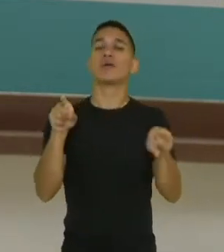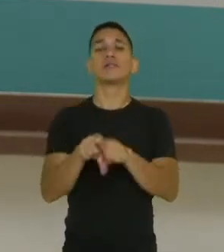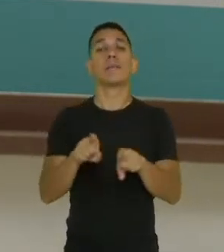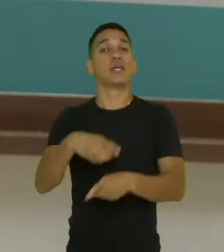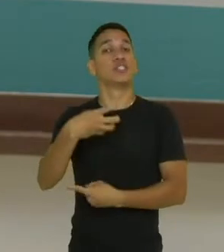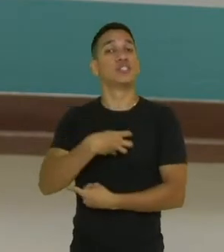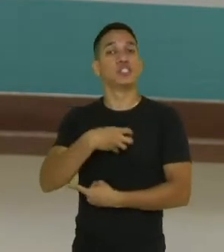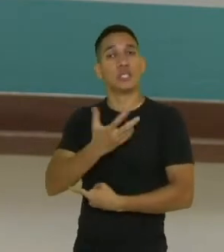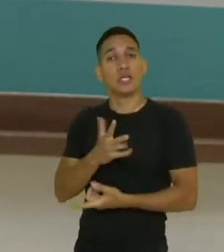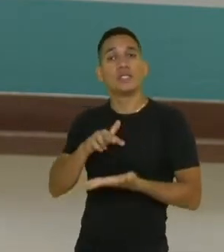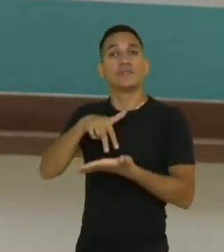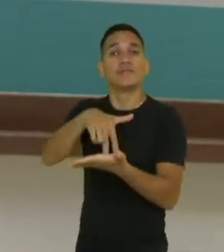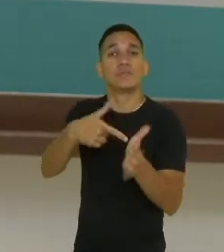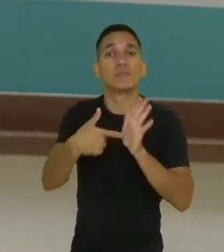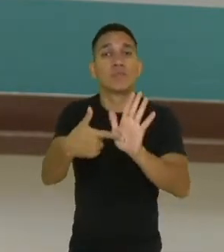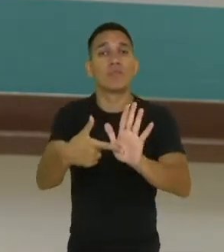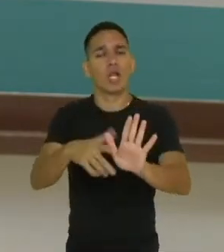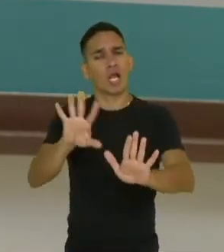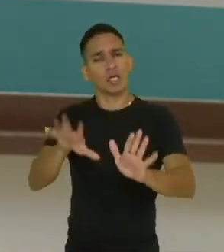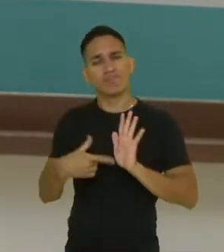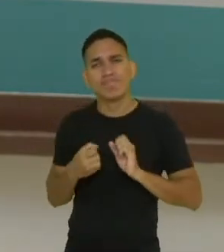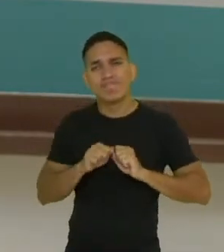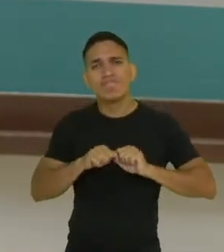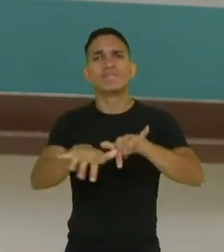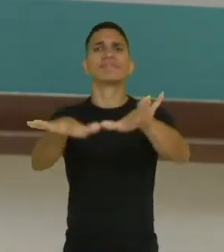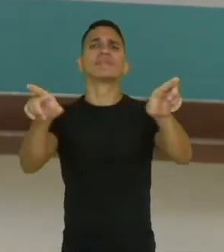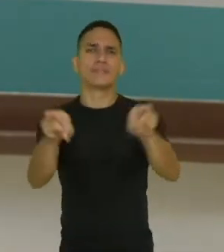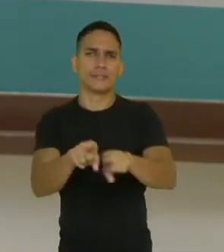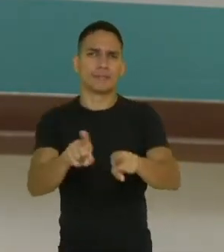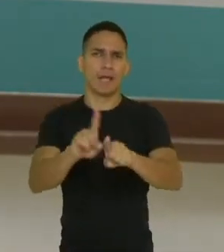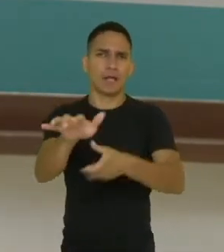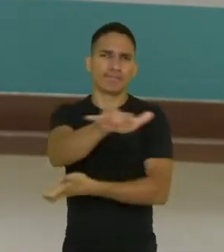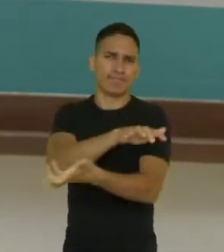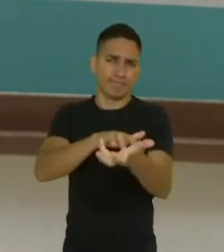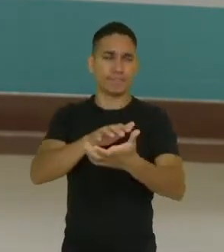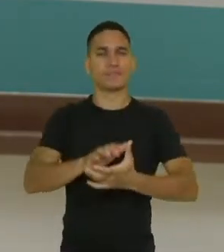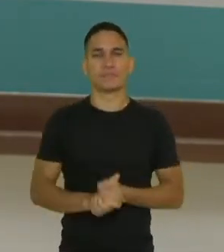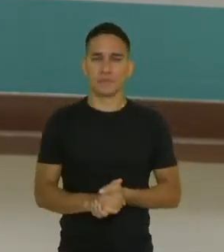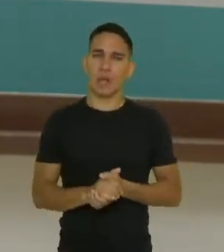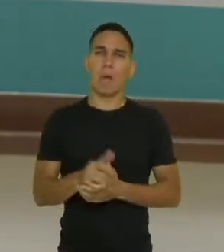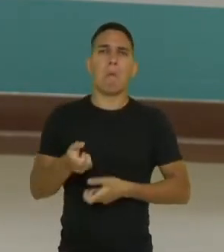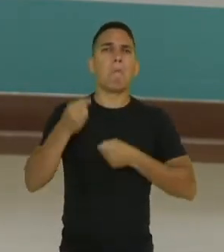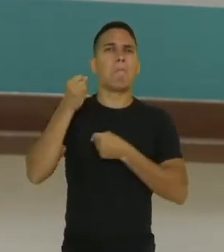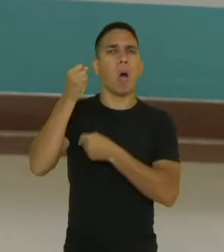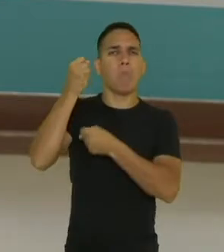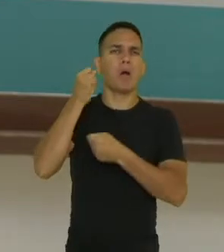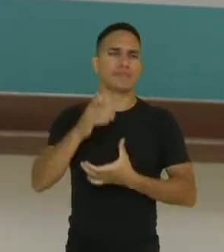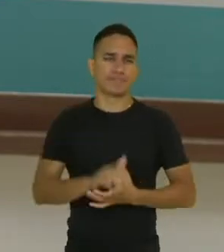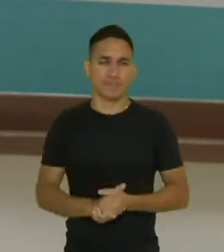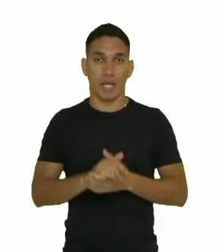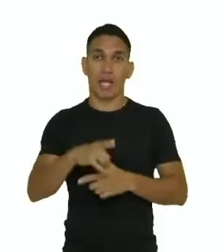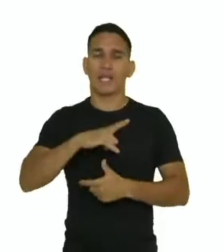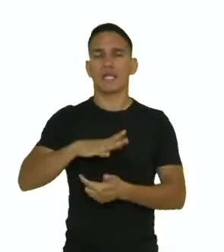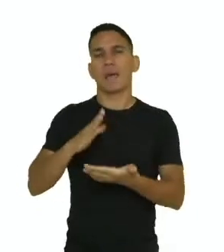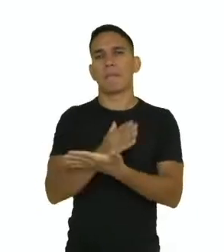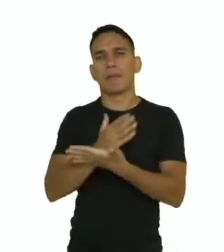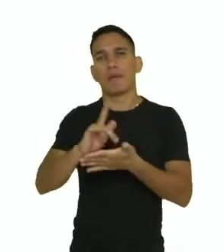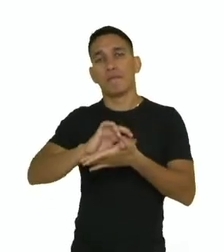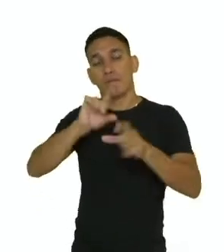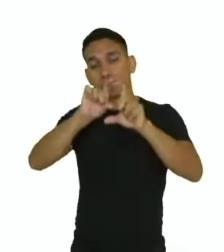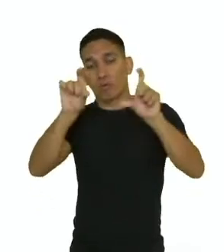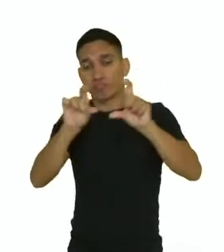como um instrumento de manifestação também. É de protesto, é dividida em versos que,